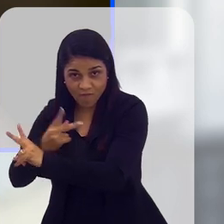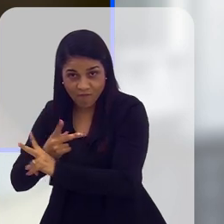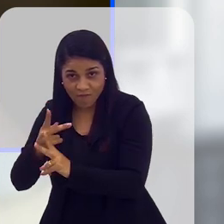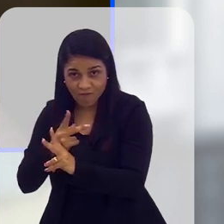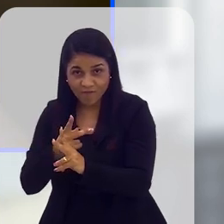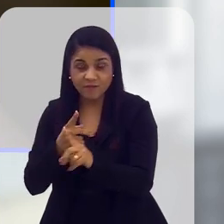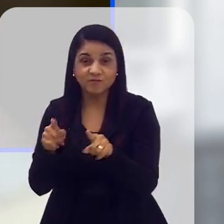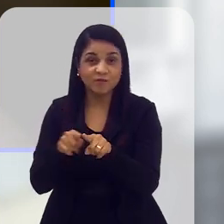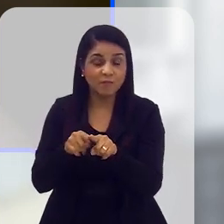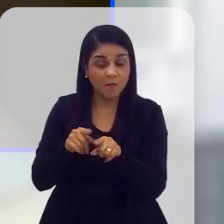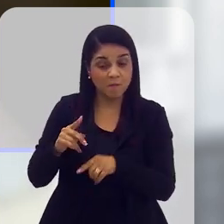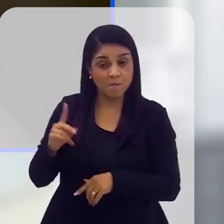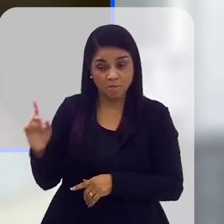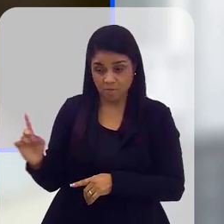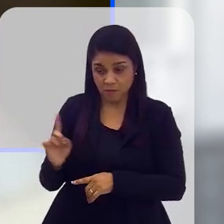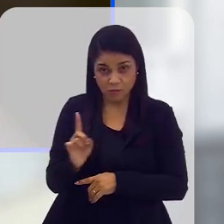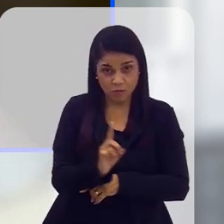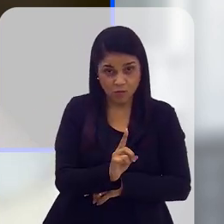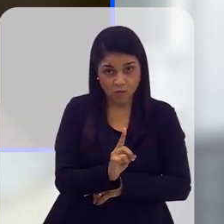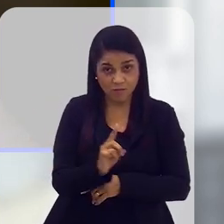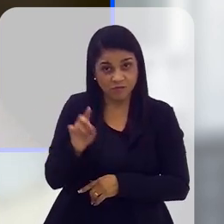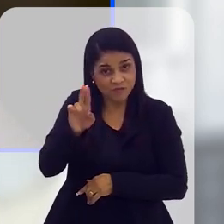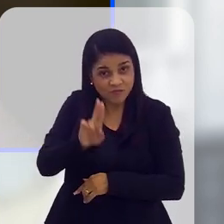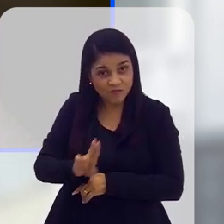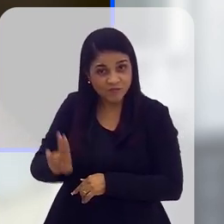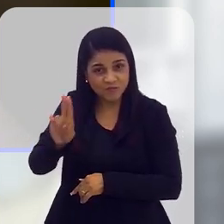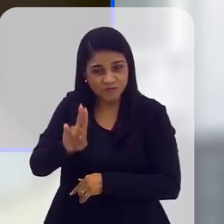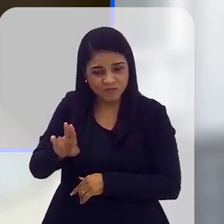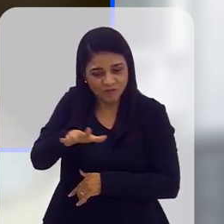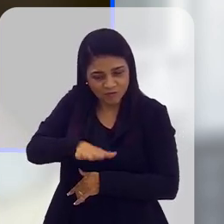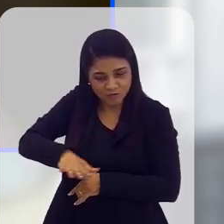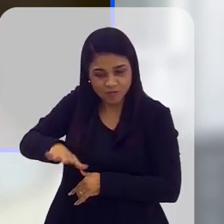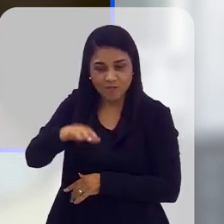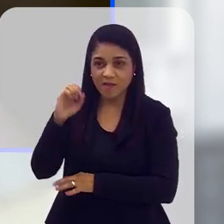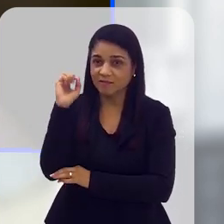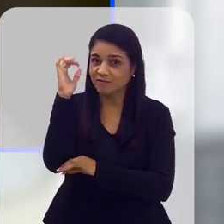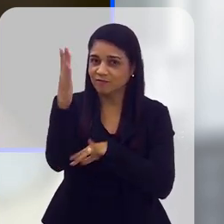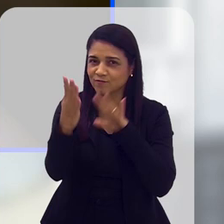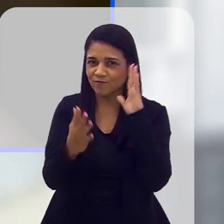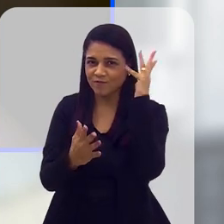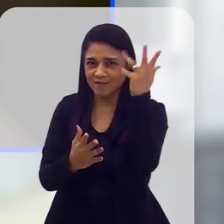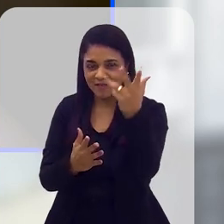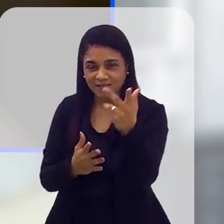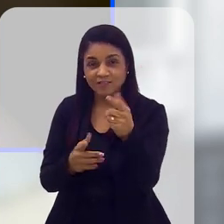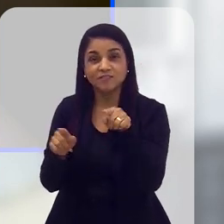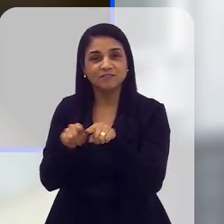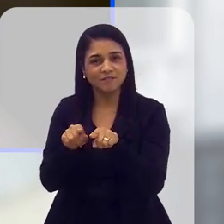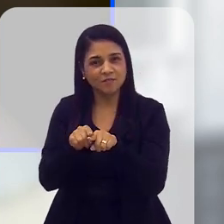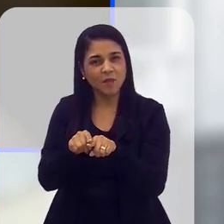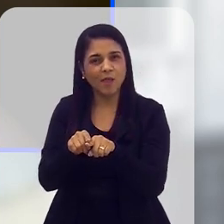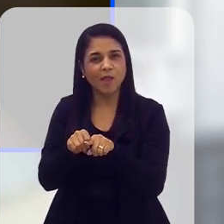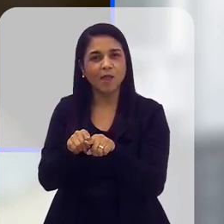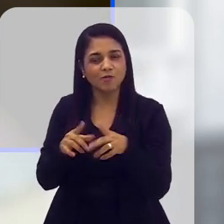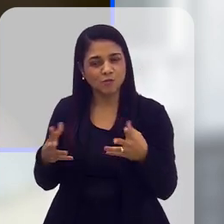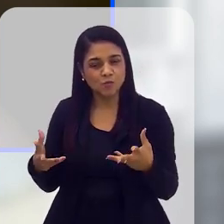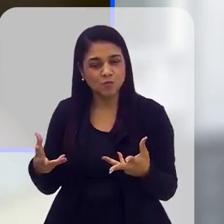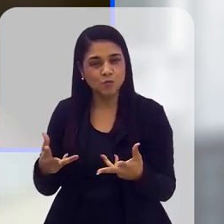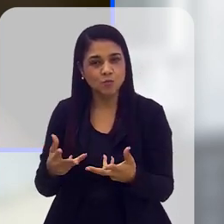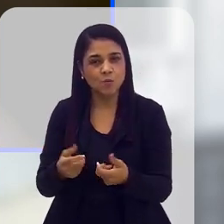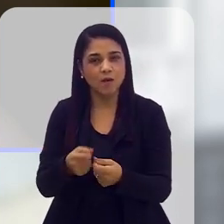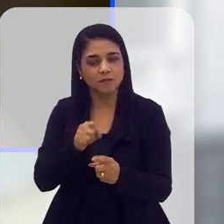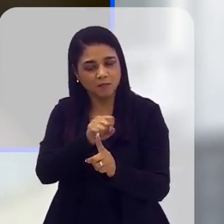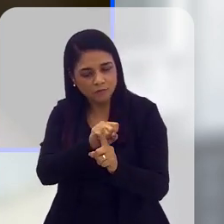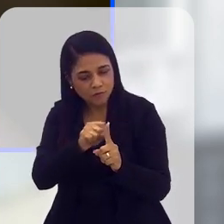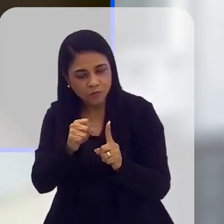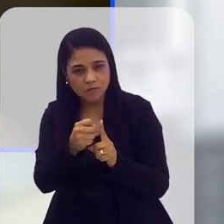as pessoas possam utilizar esses espaços verdes, também como áreas de qualidade